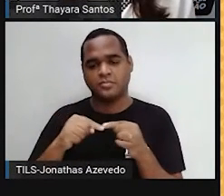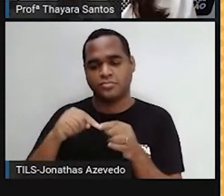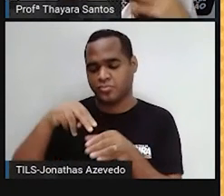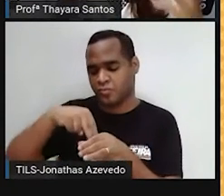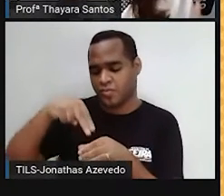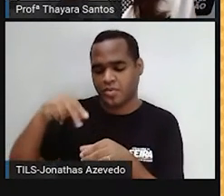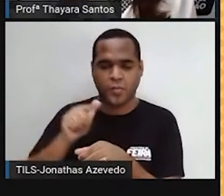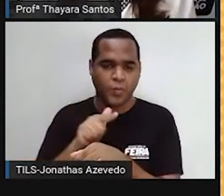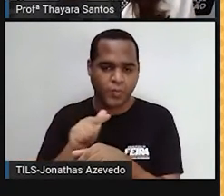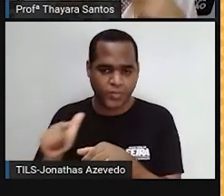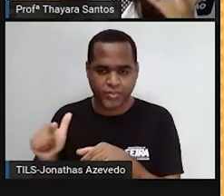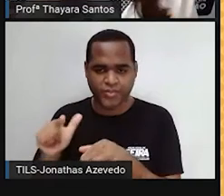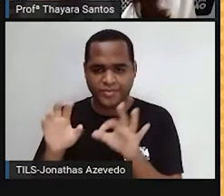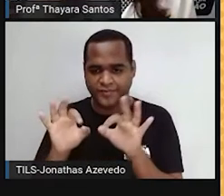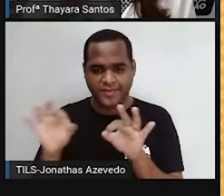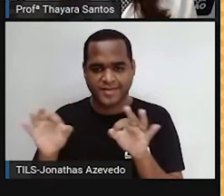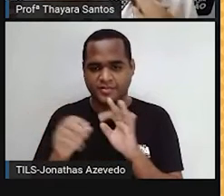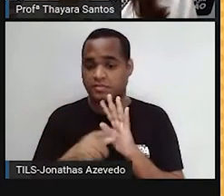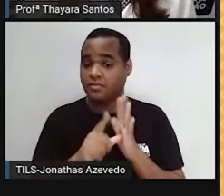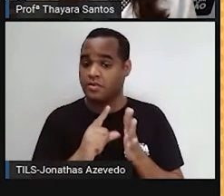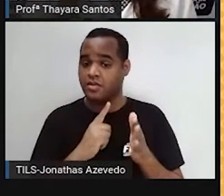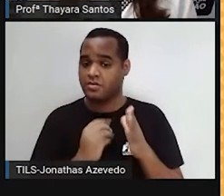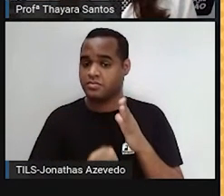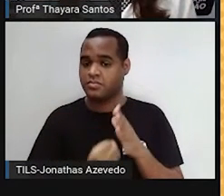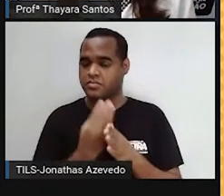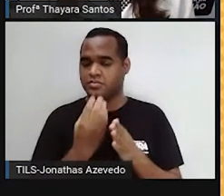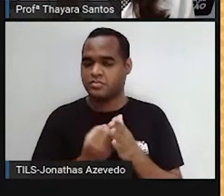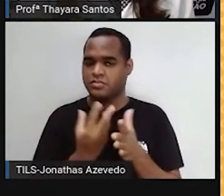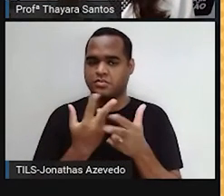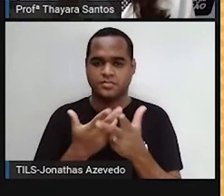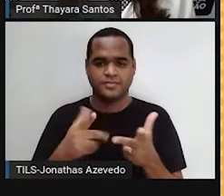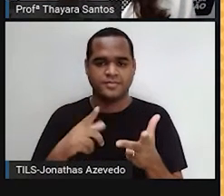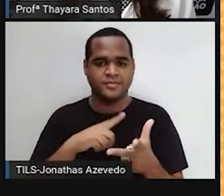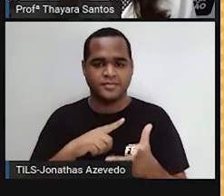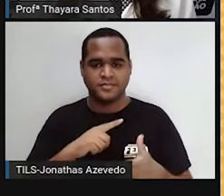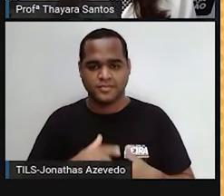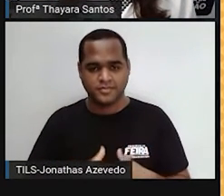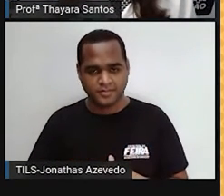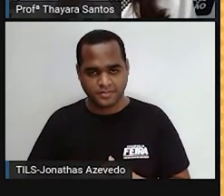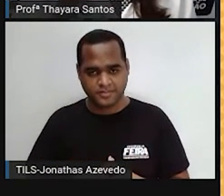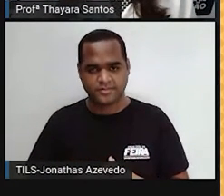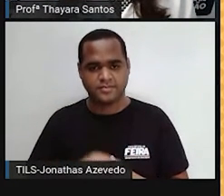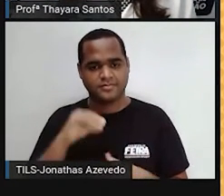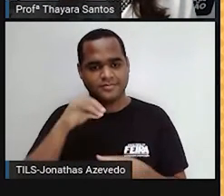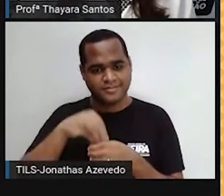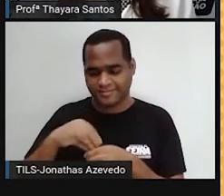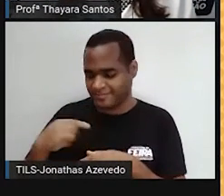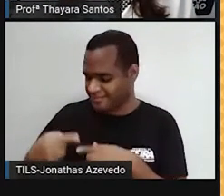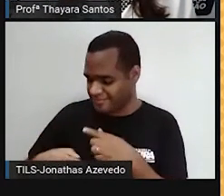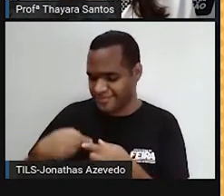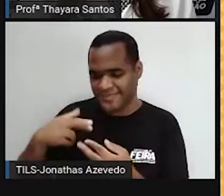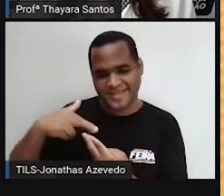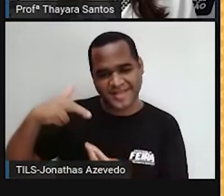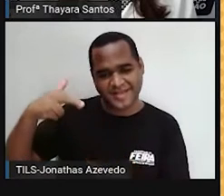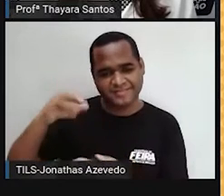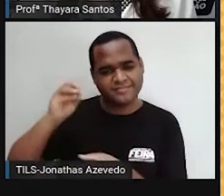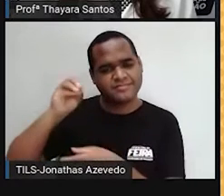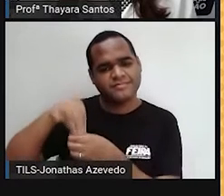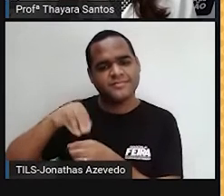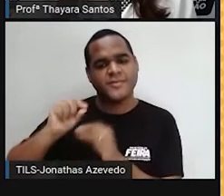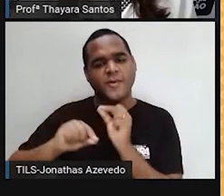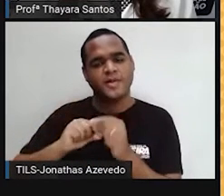núcleo, elas surgiram antes do núcleo aparecer nas células. E onde é que fica o material genético nas células prokarióticas?